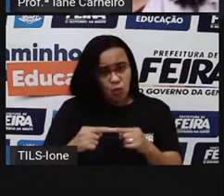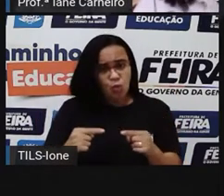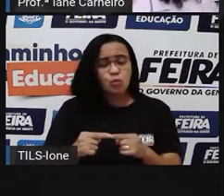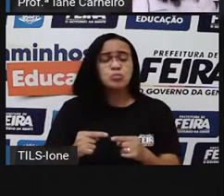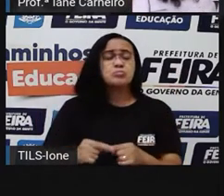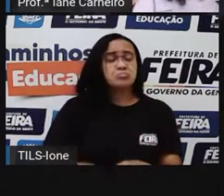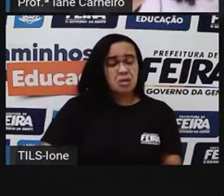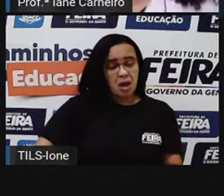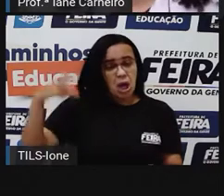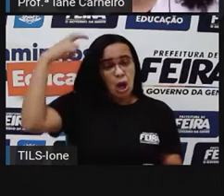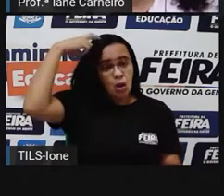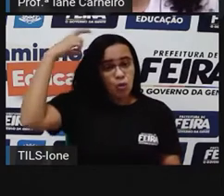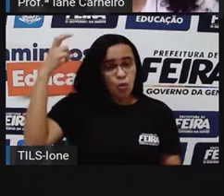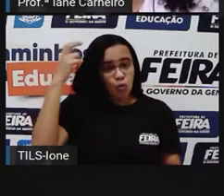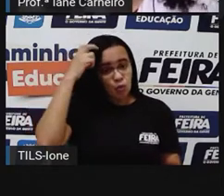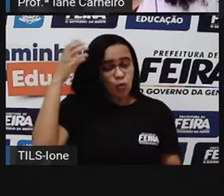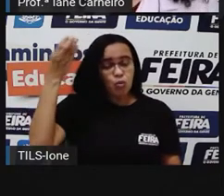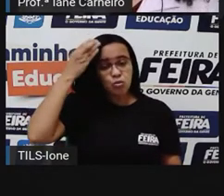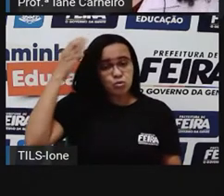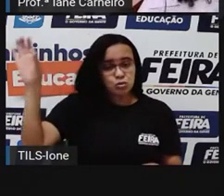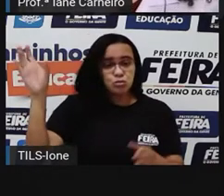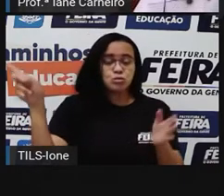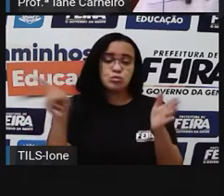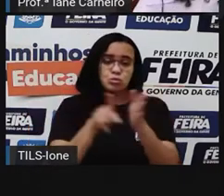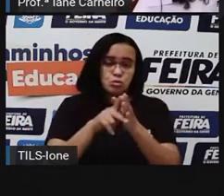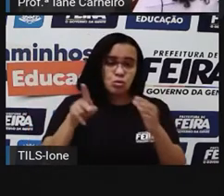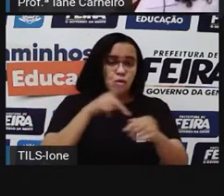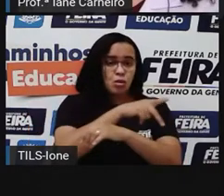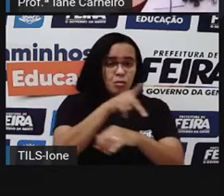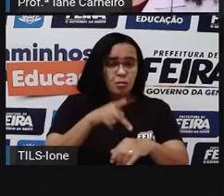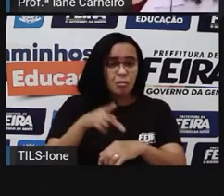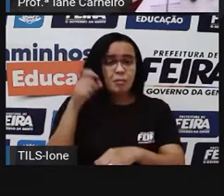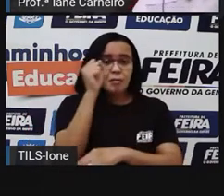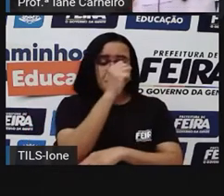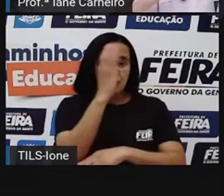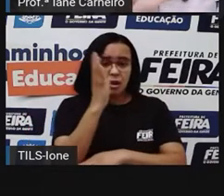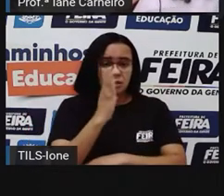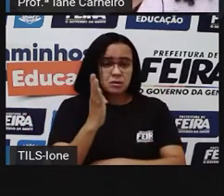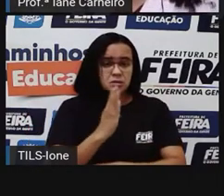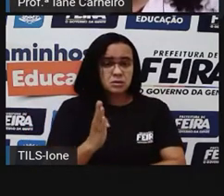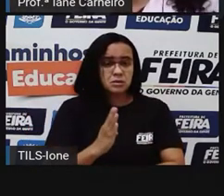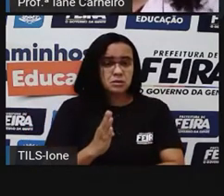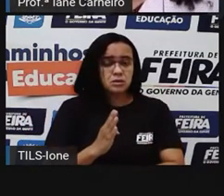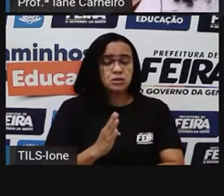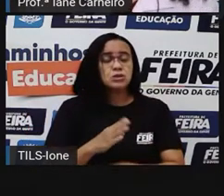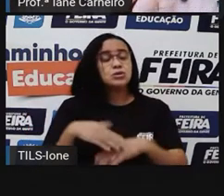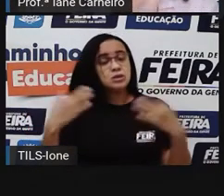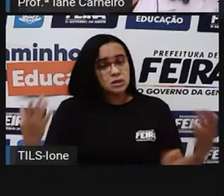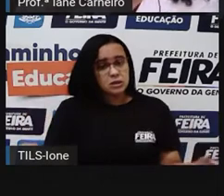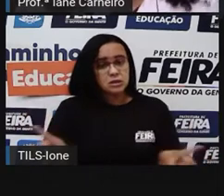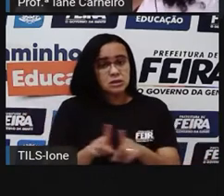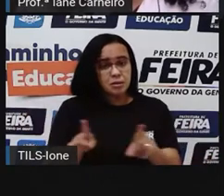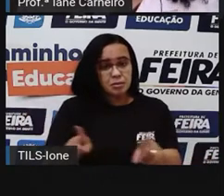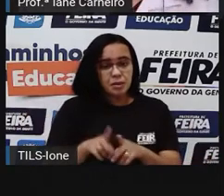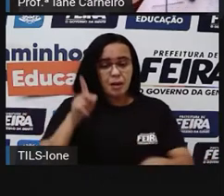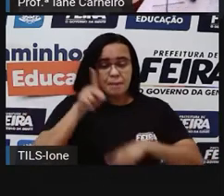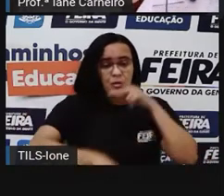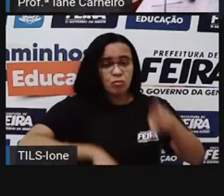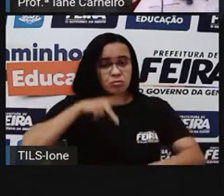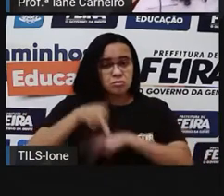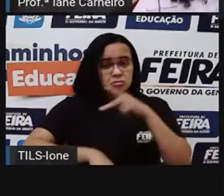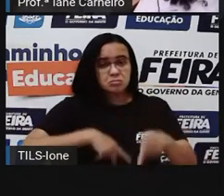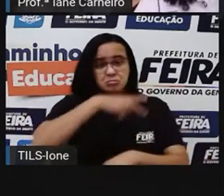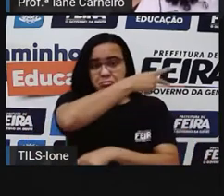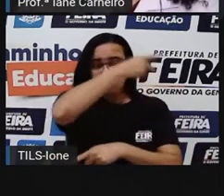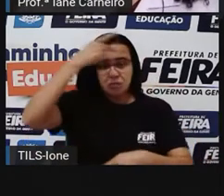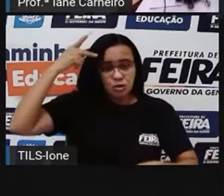cultura, da cultura brasileira. E o quanto que esse, o nosso povo brasileiro, os povos indígenas, os